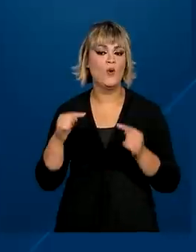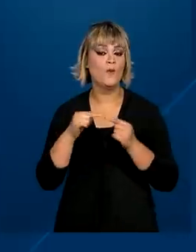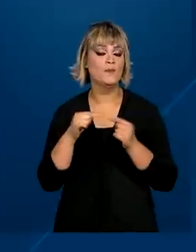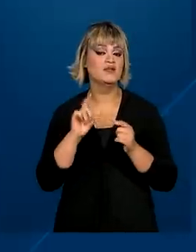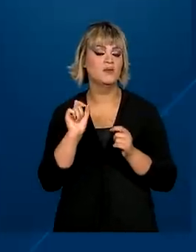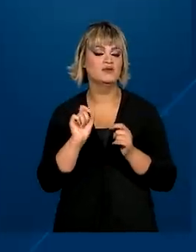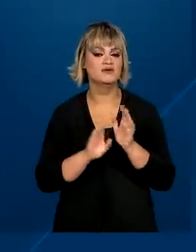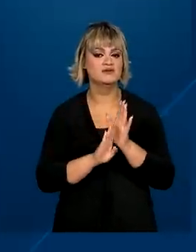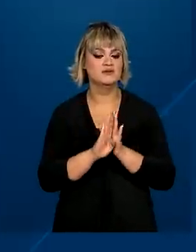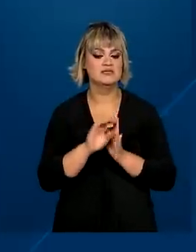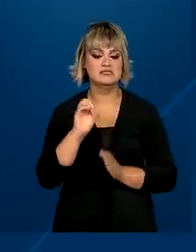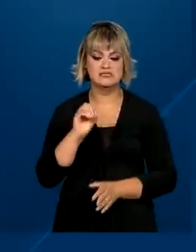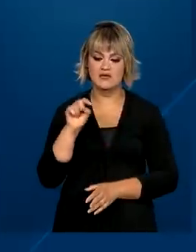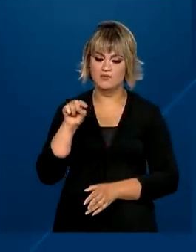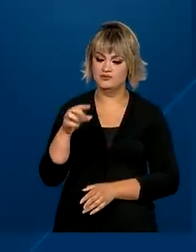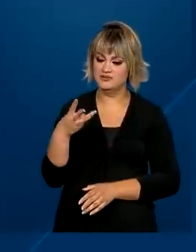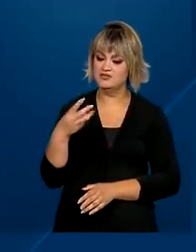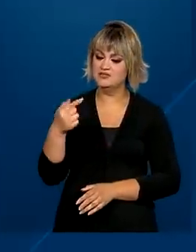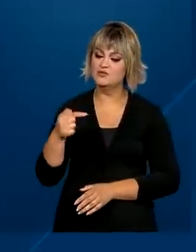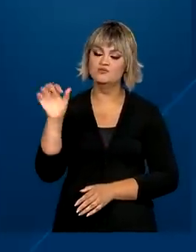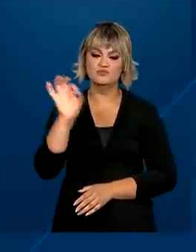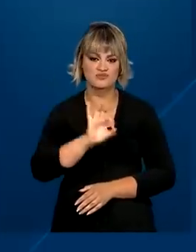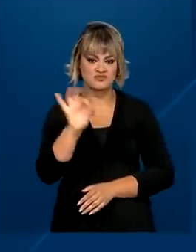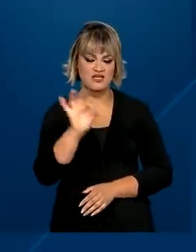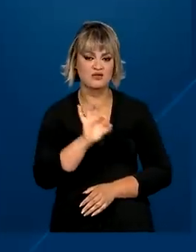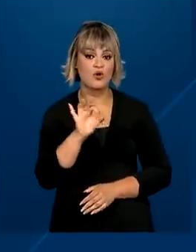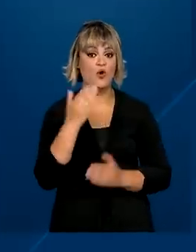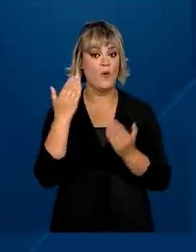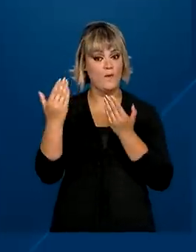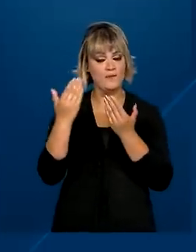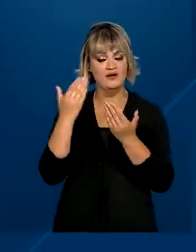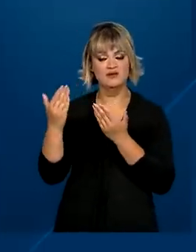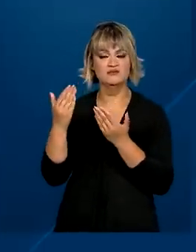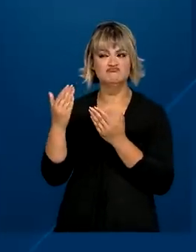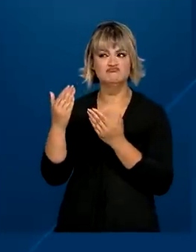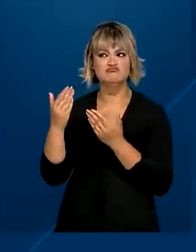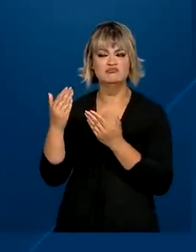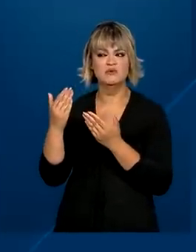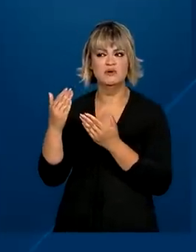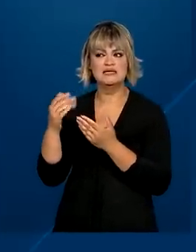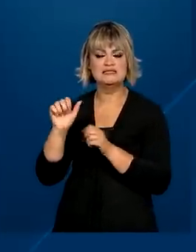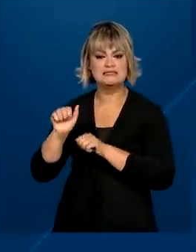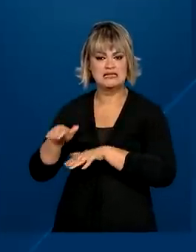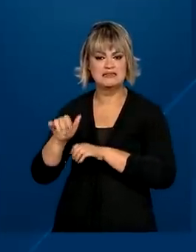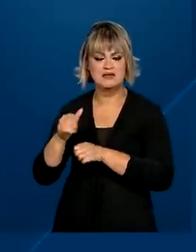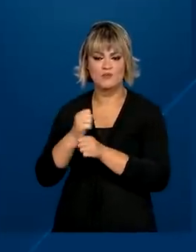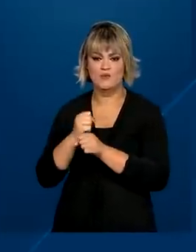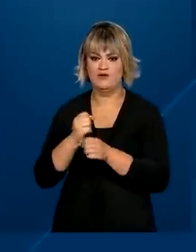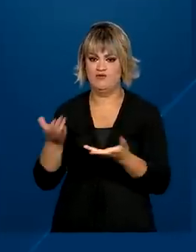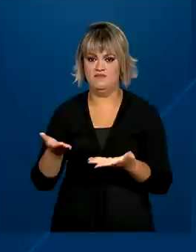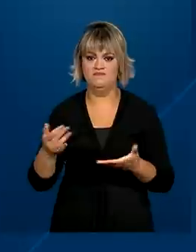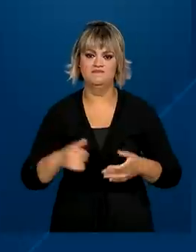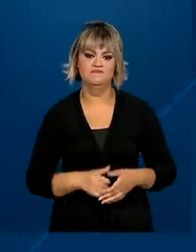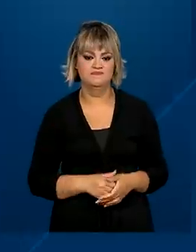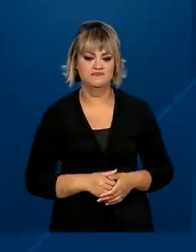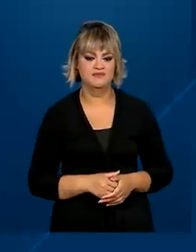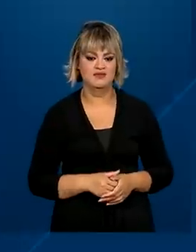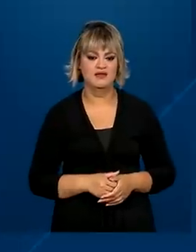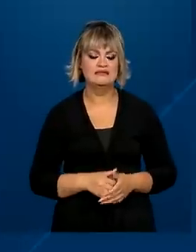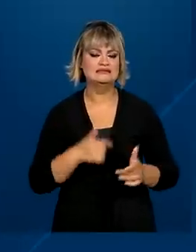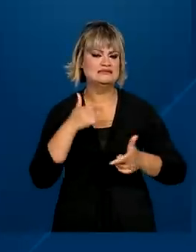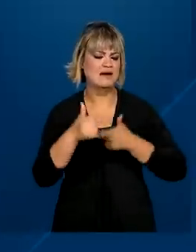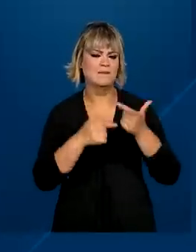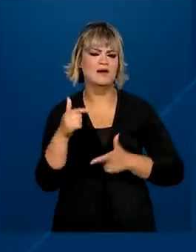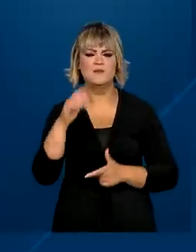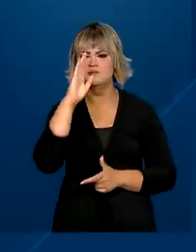alta de 0,37% em relação ao registrado em setembro deste ano. As atividades